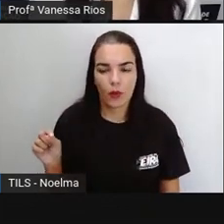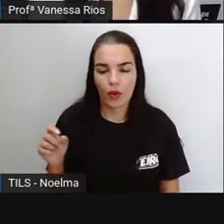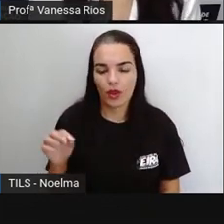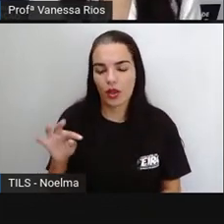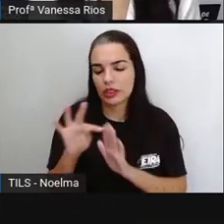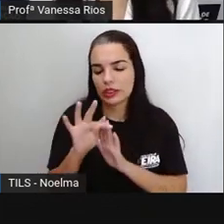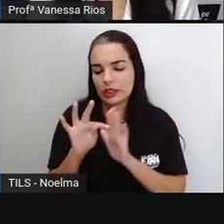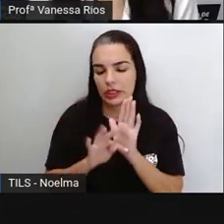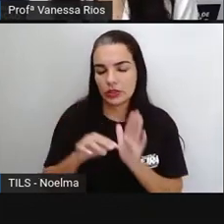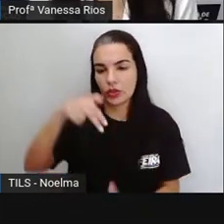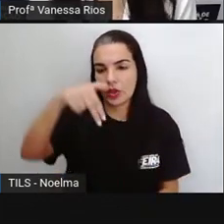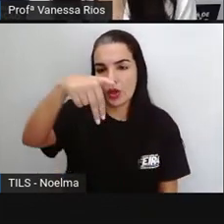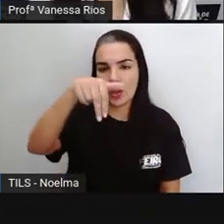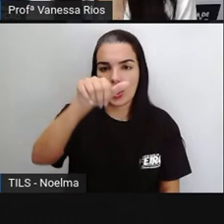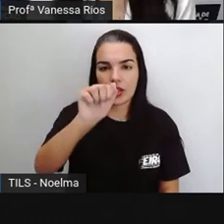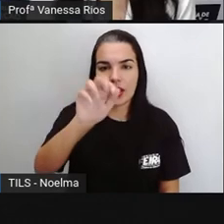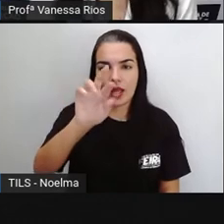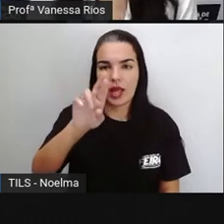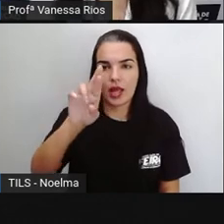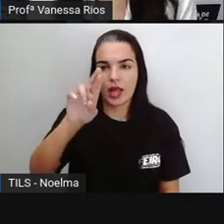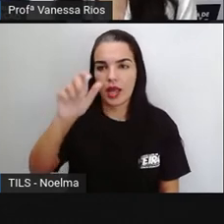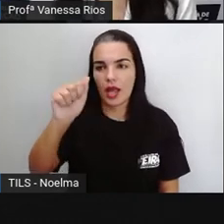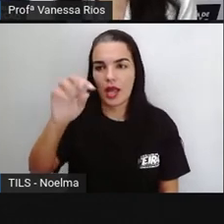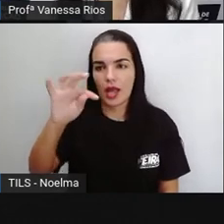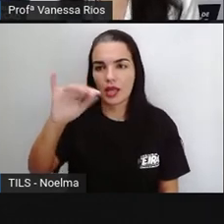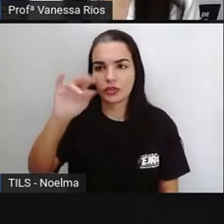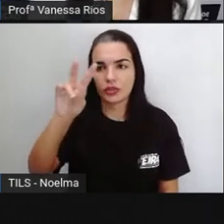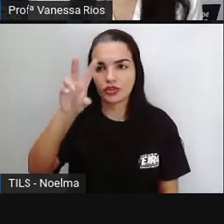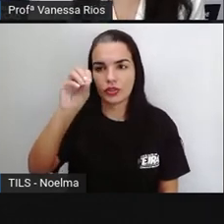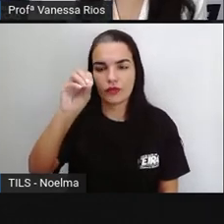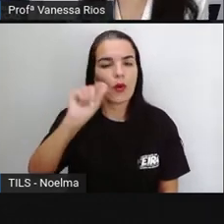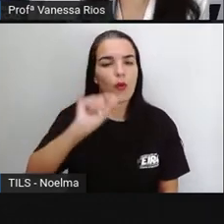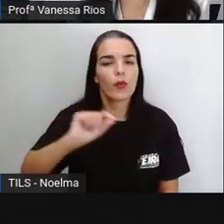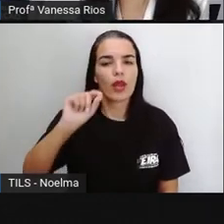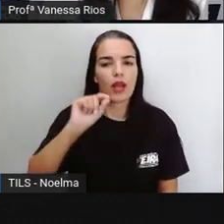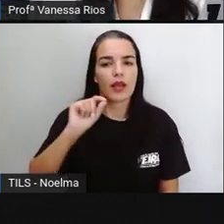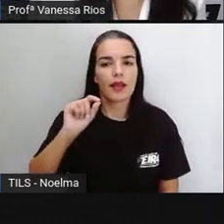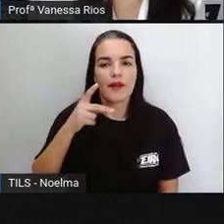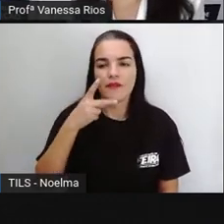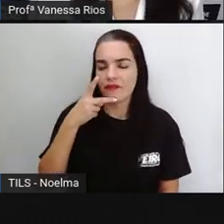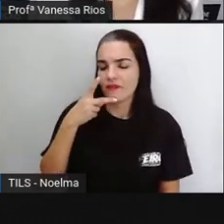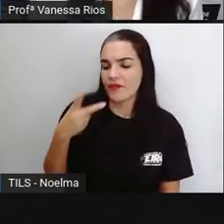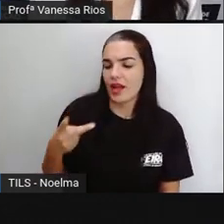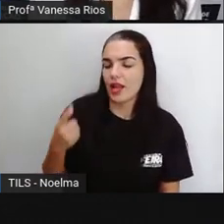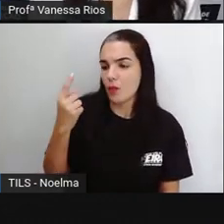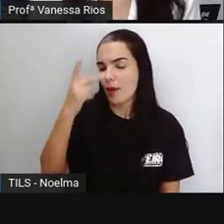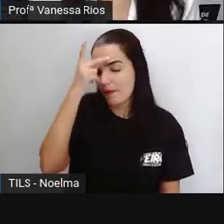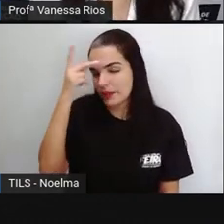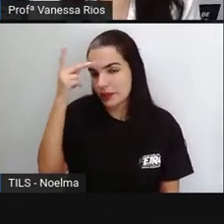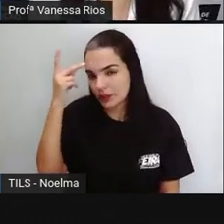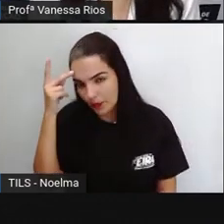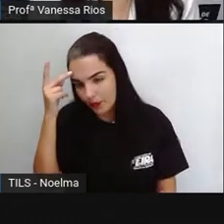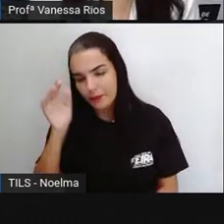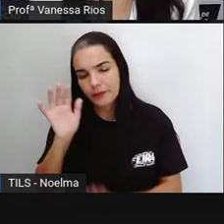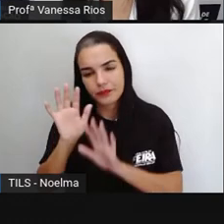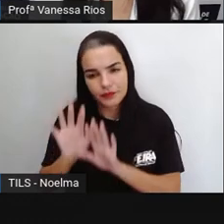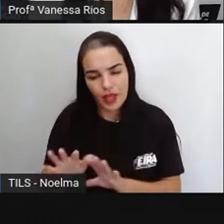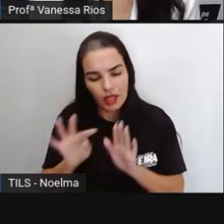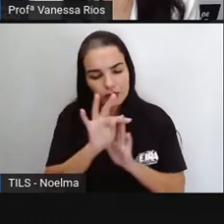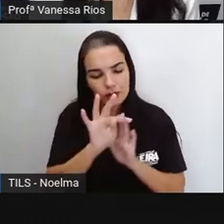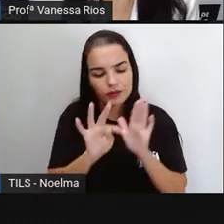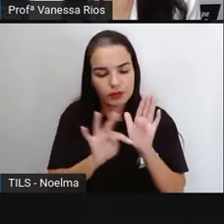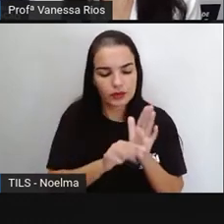eles aparecem para iniciar a fala de um personagem no texto jornalístico ele já adquire aí outra função